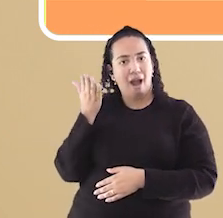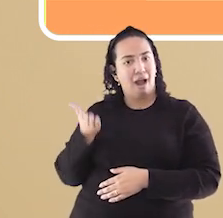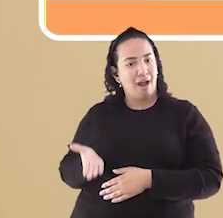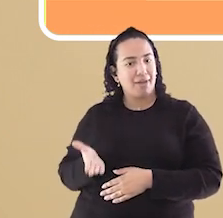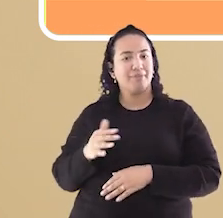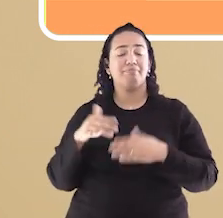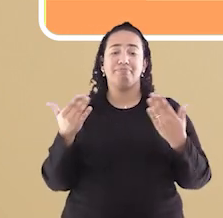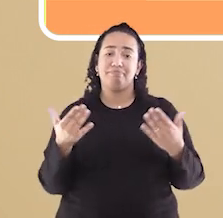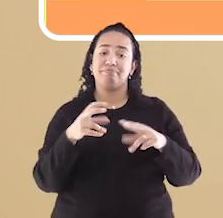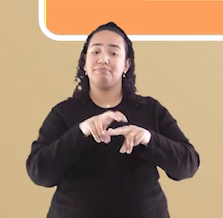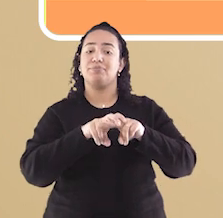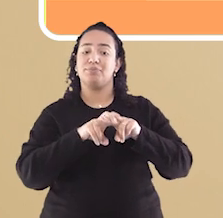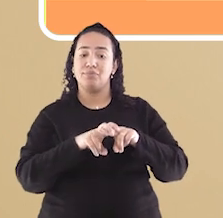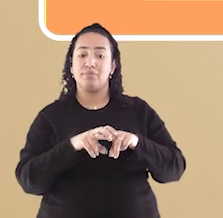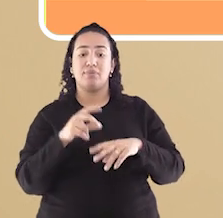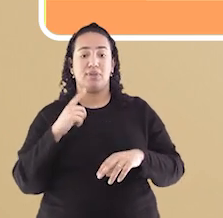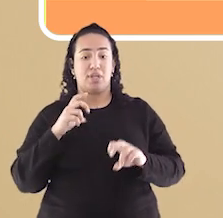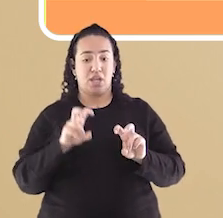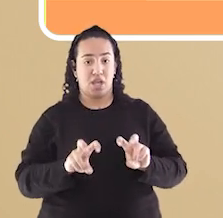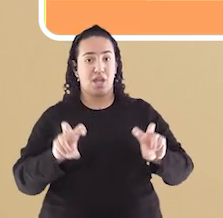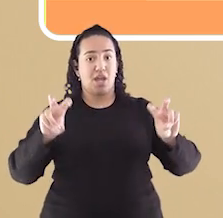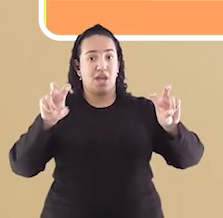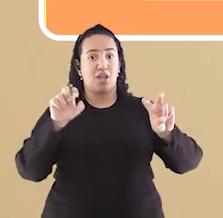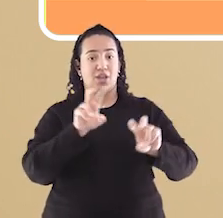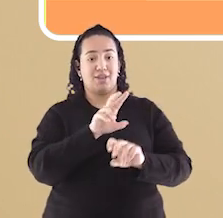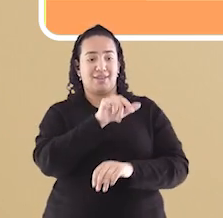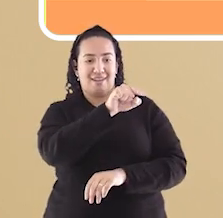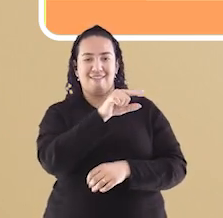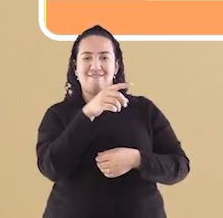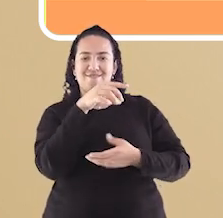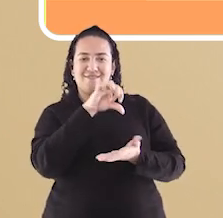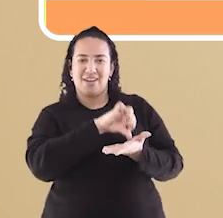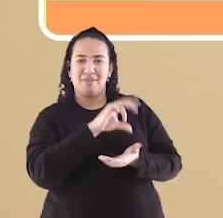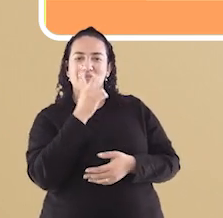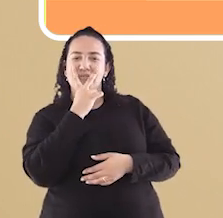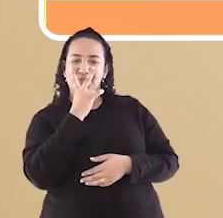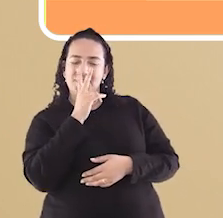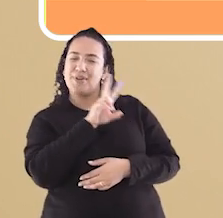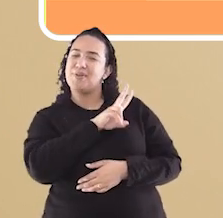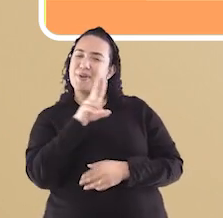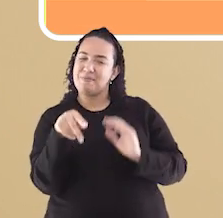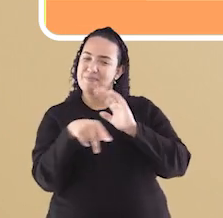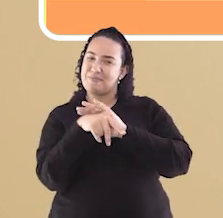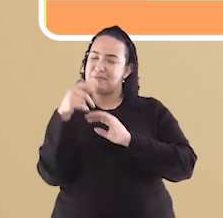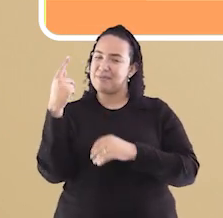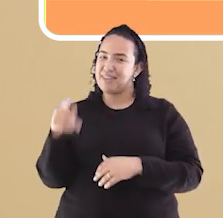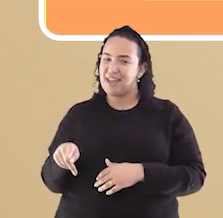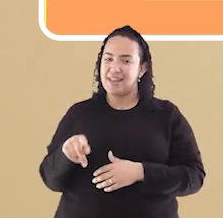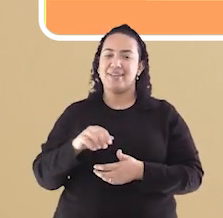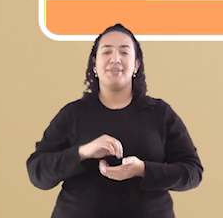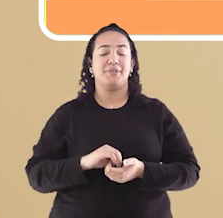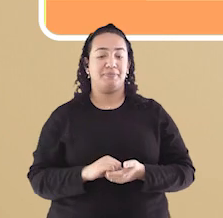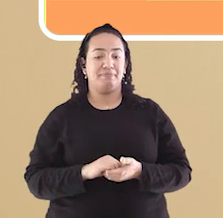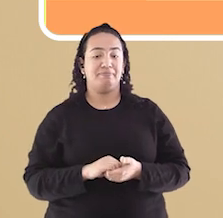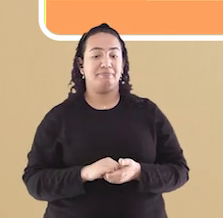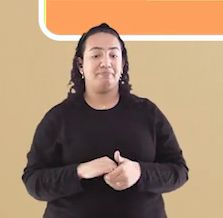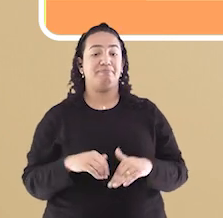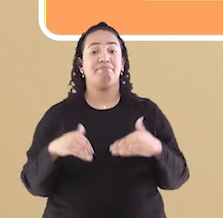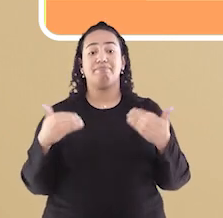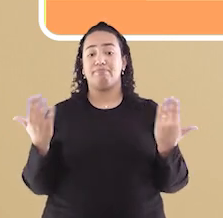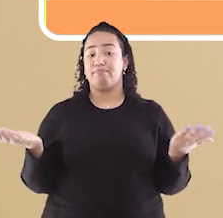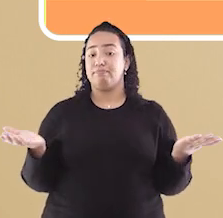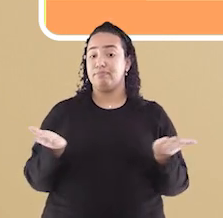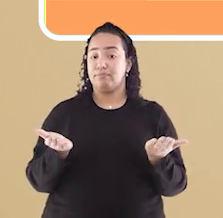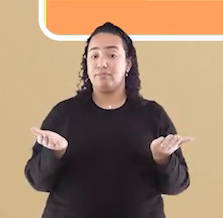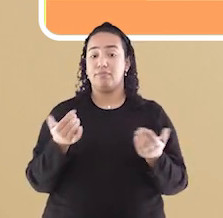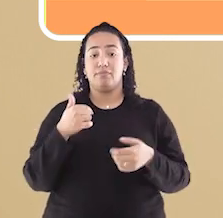é por isso que as Estadarias do centro de Vitória são chamadas de Maria Ortiz. Agora, vamos falar um pouco